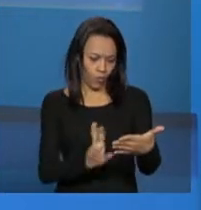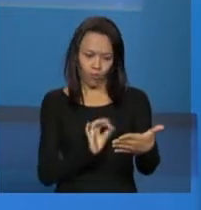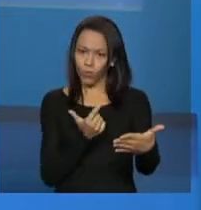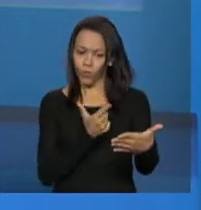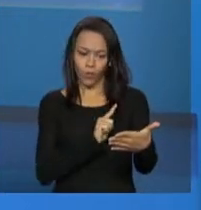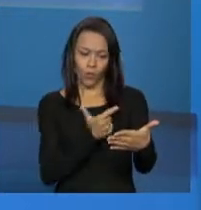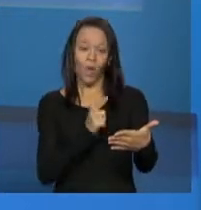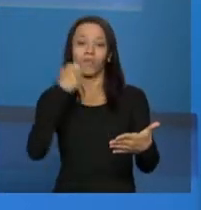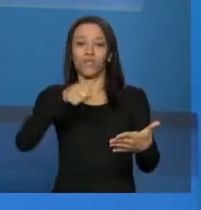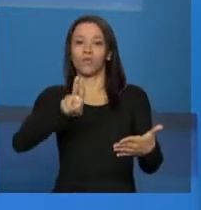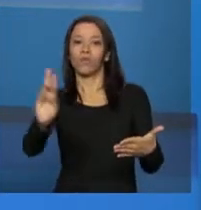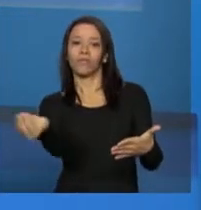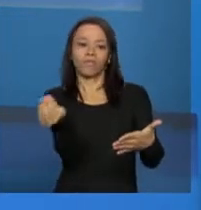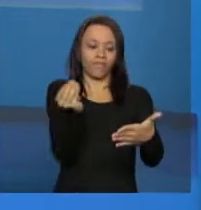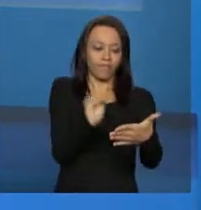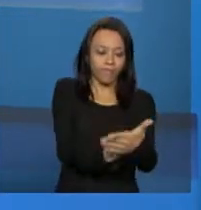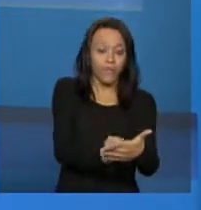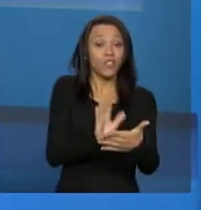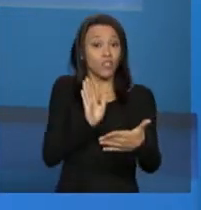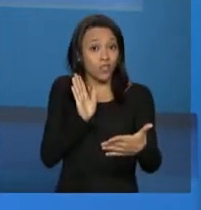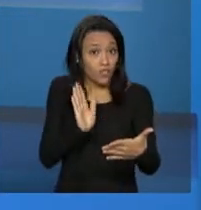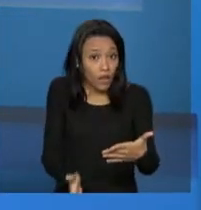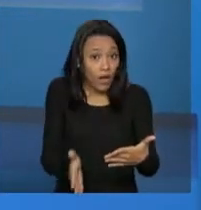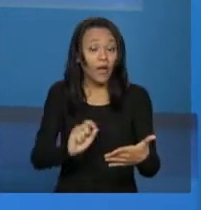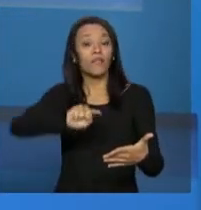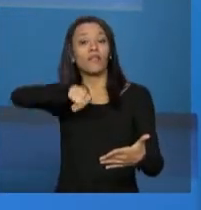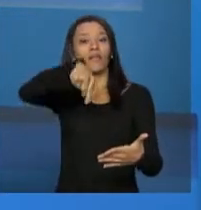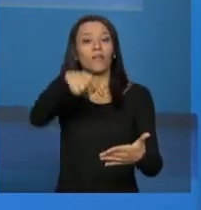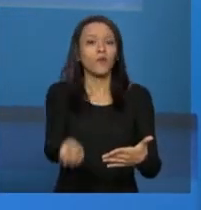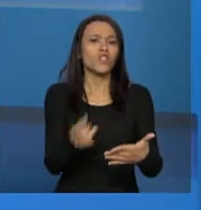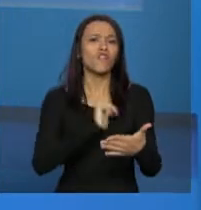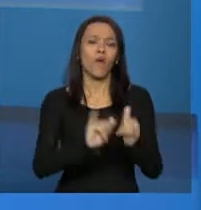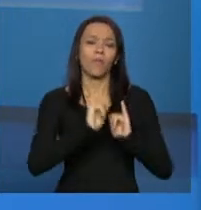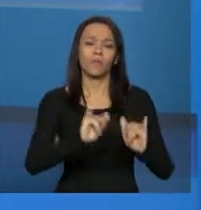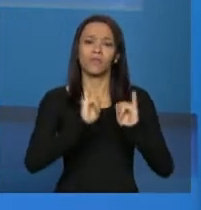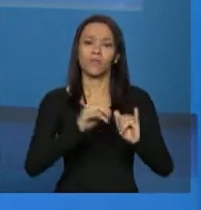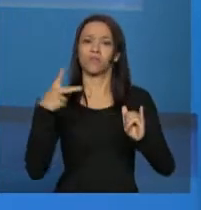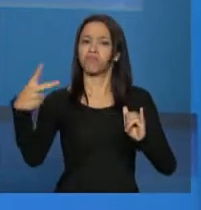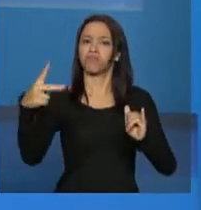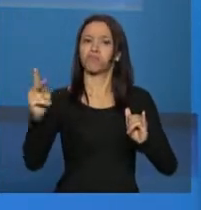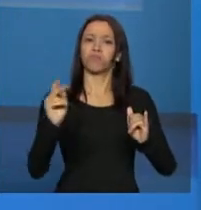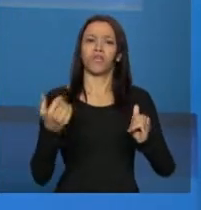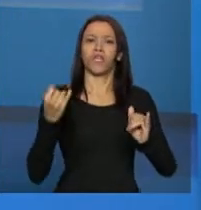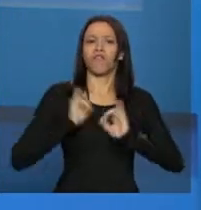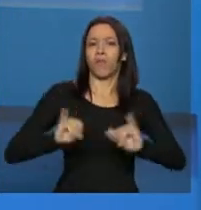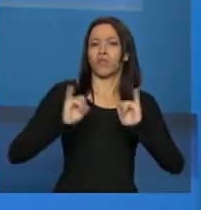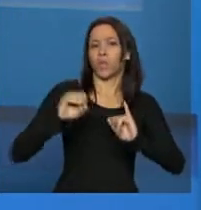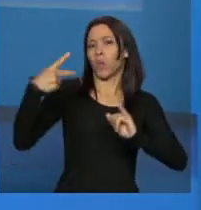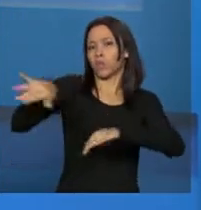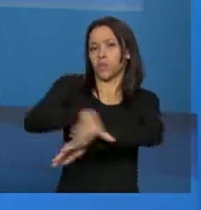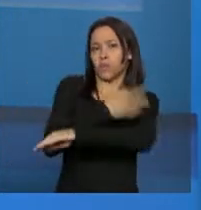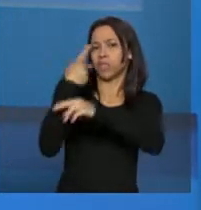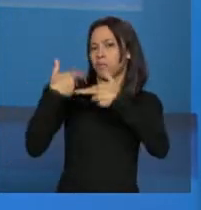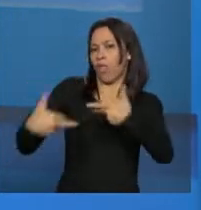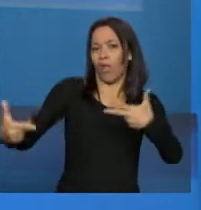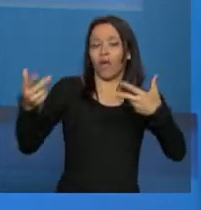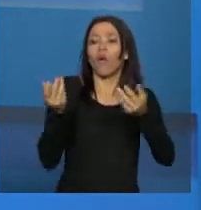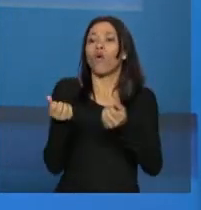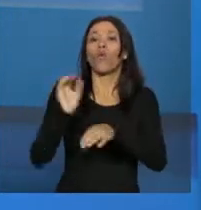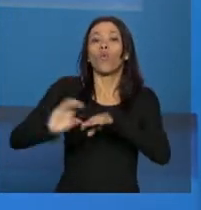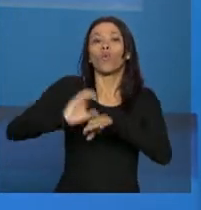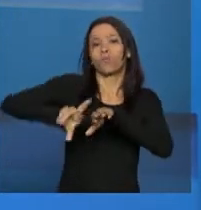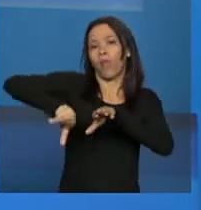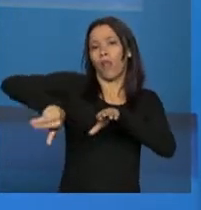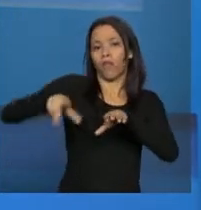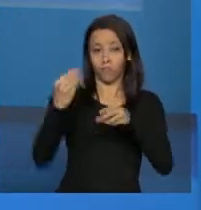nesse momento. Feito isso, ele começa a preencher as informações, atualiza os dados dessa entidade e dessa oferta e começa a preencher,